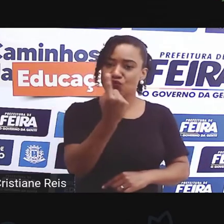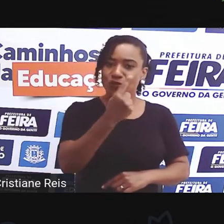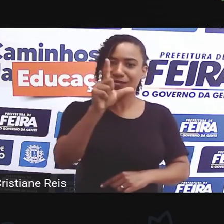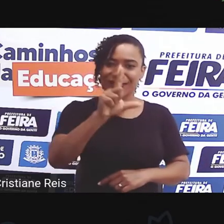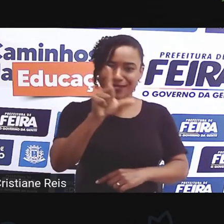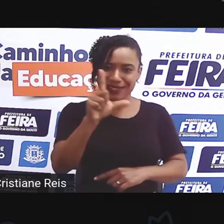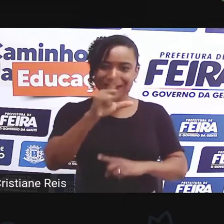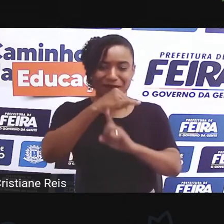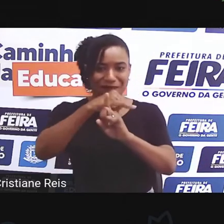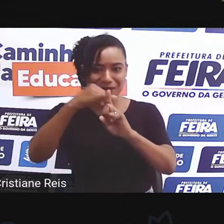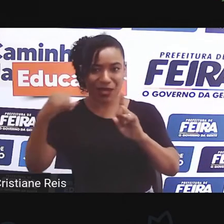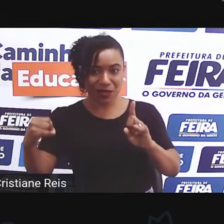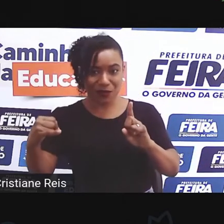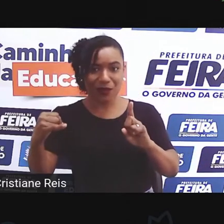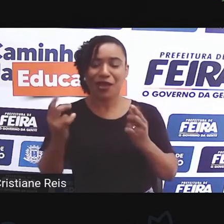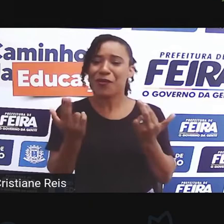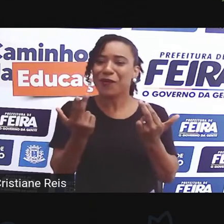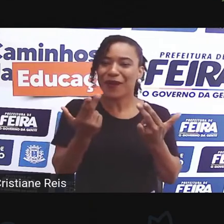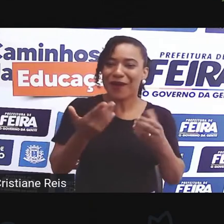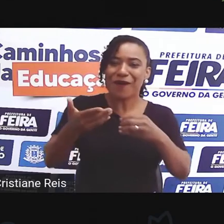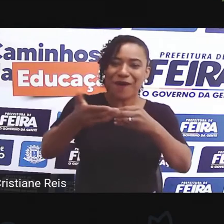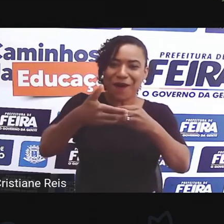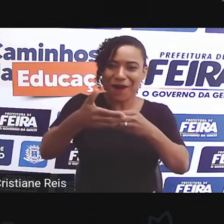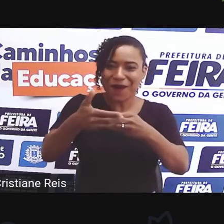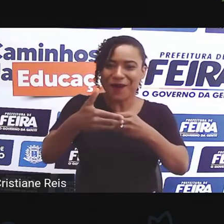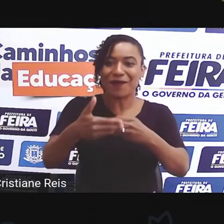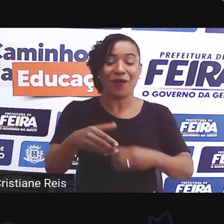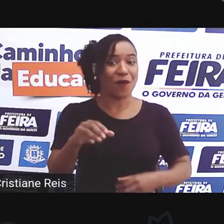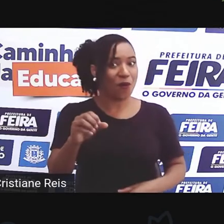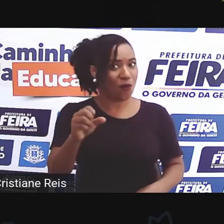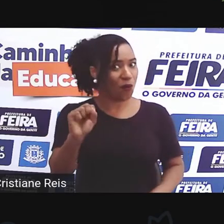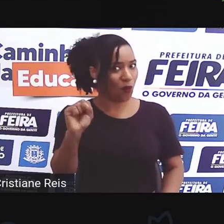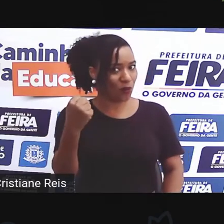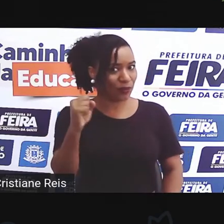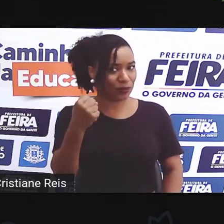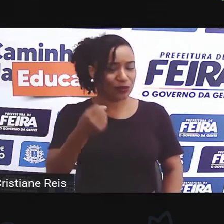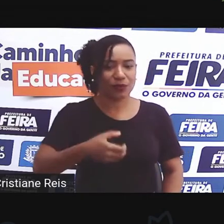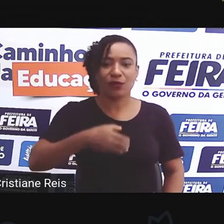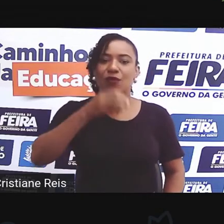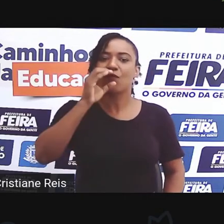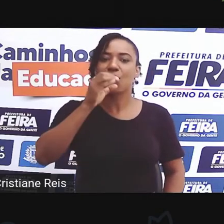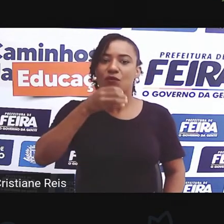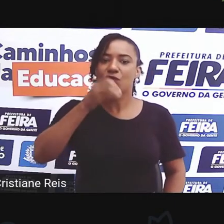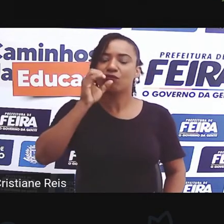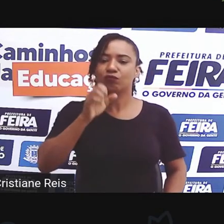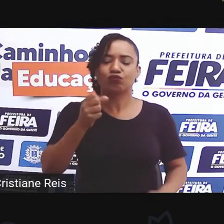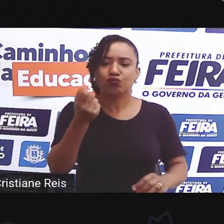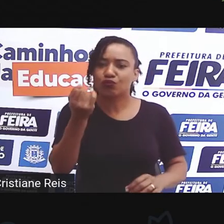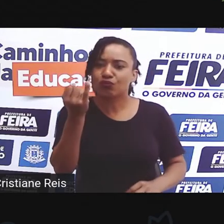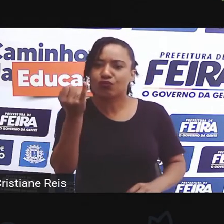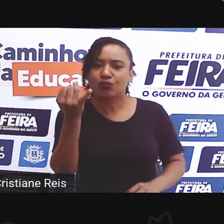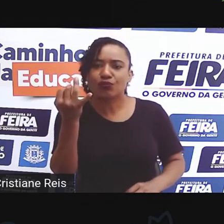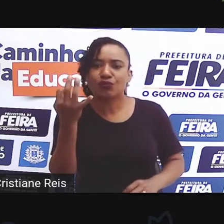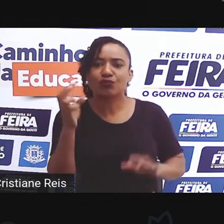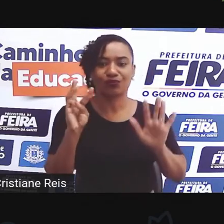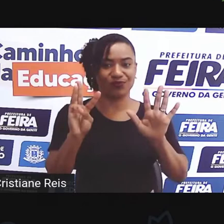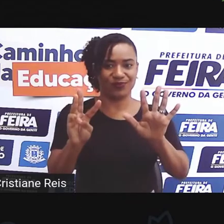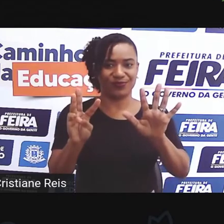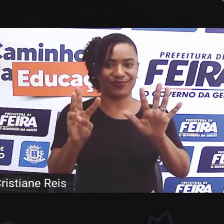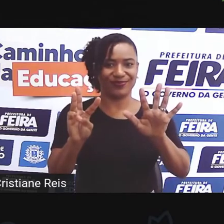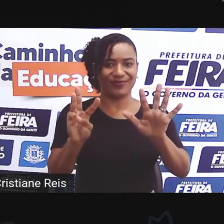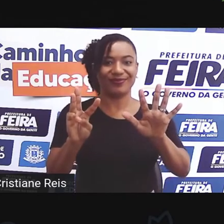equivale a oito copos de água. Oito. Um, dois, três, quatro, cinco, seis, sete,